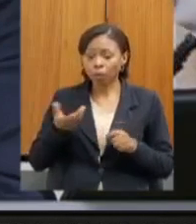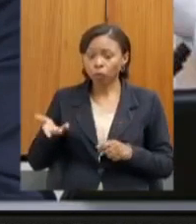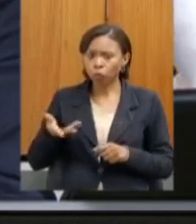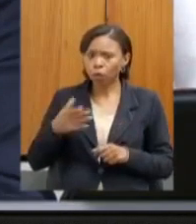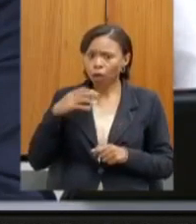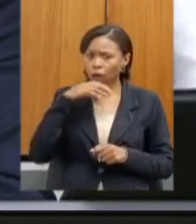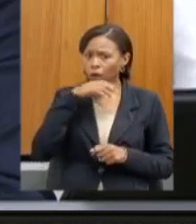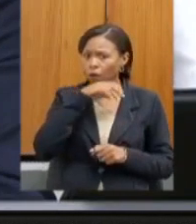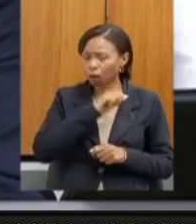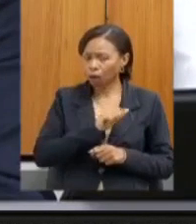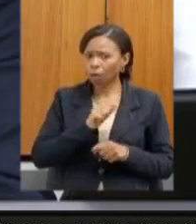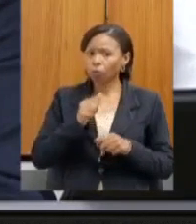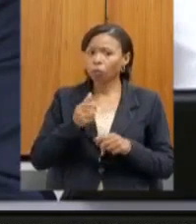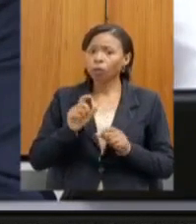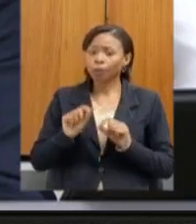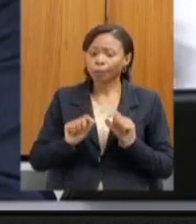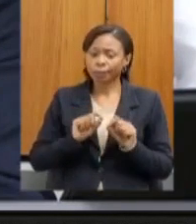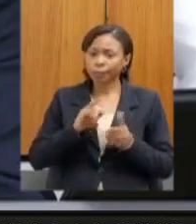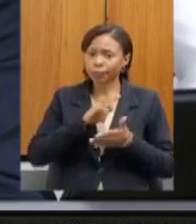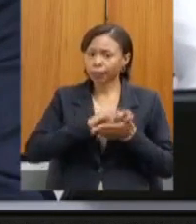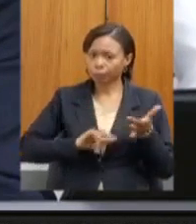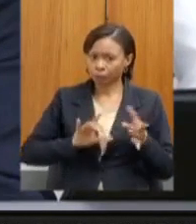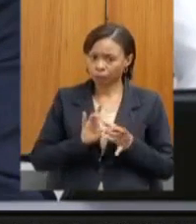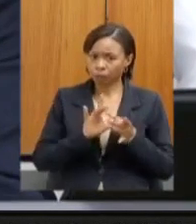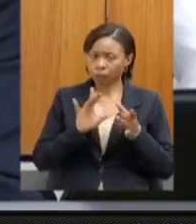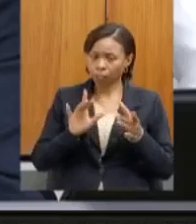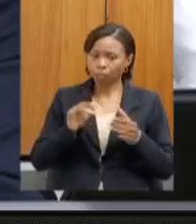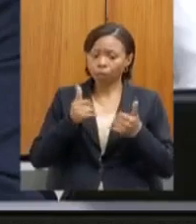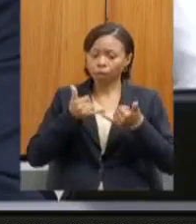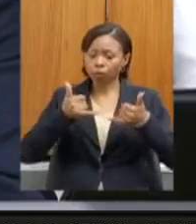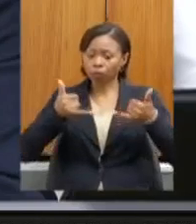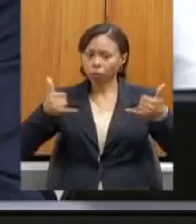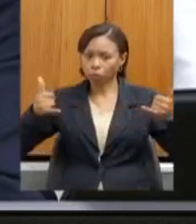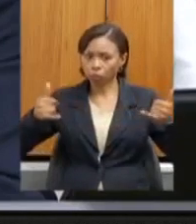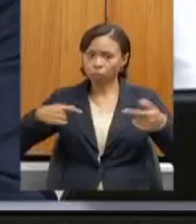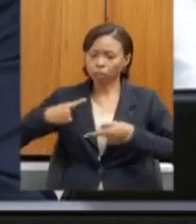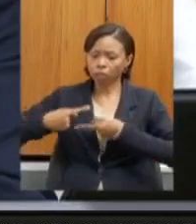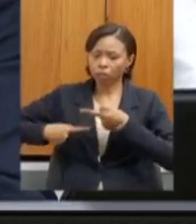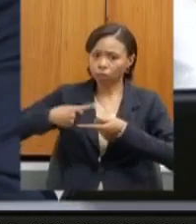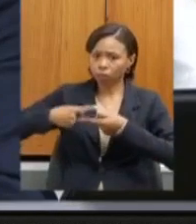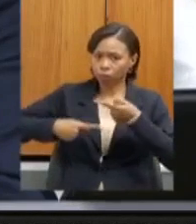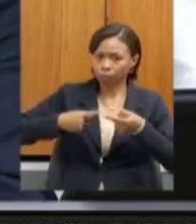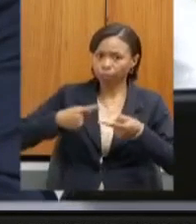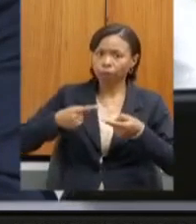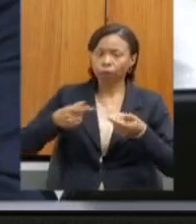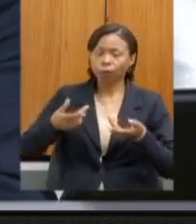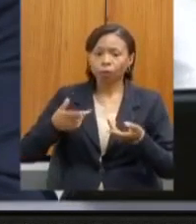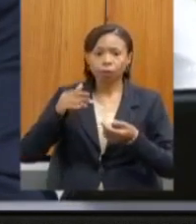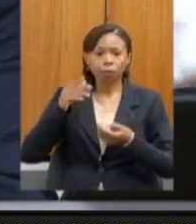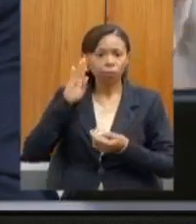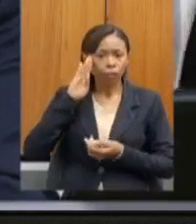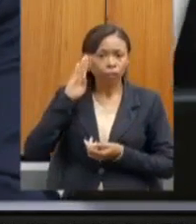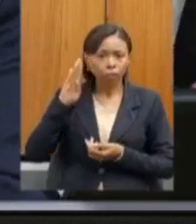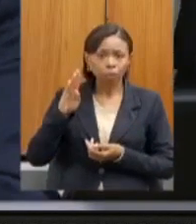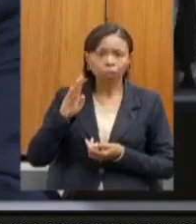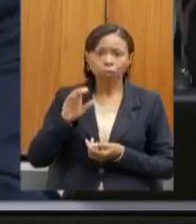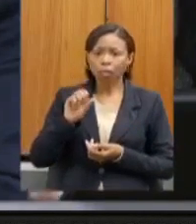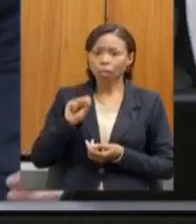processo de licenciamento de empreendimentos geradores de energias renováveis, em especial a solar fotovoltaica.